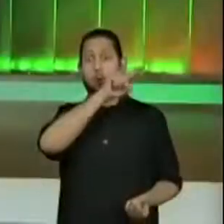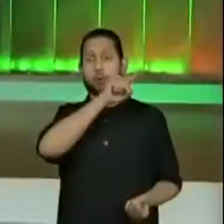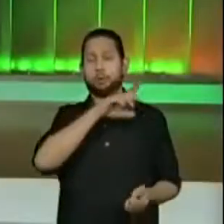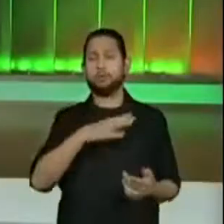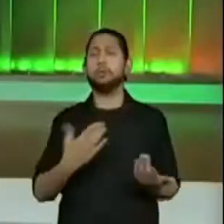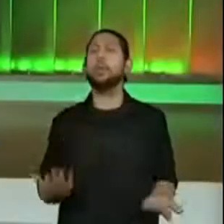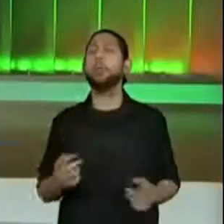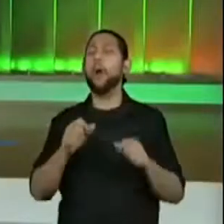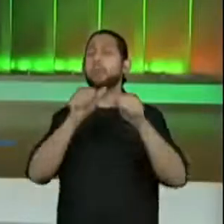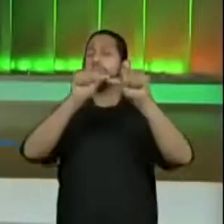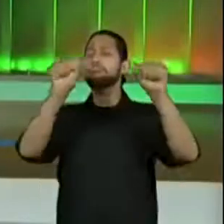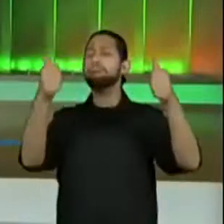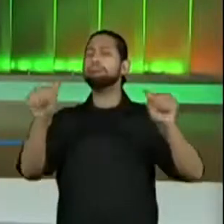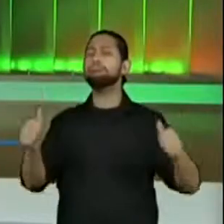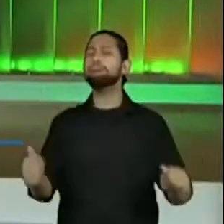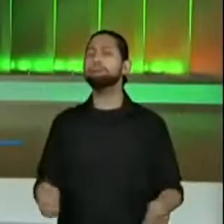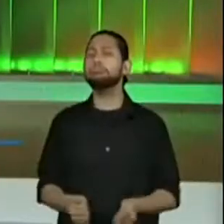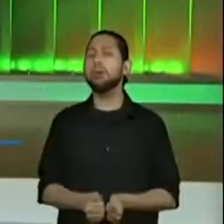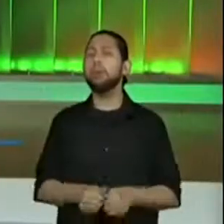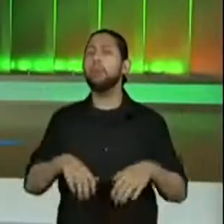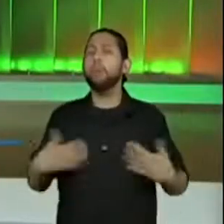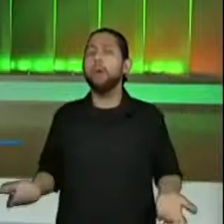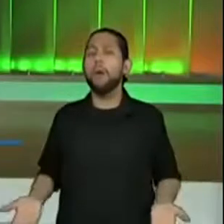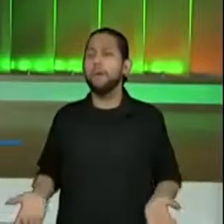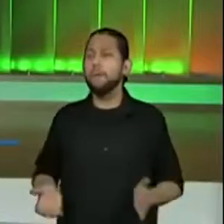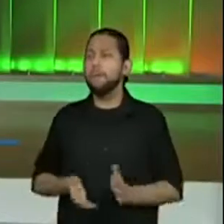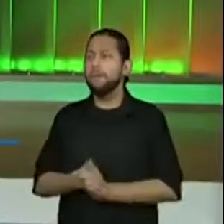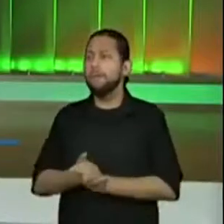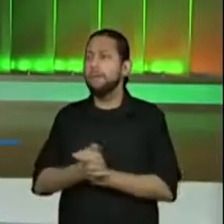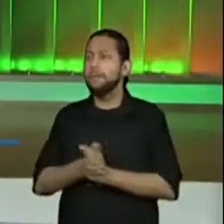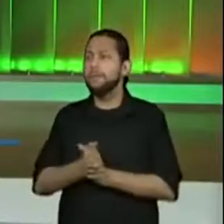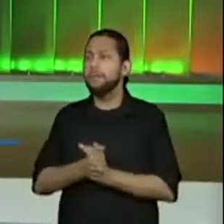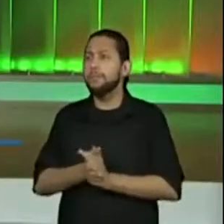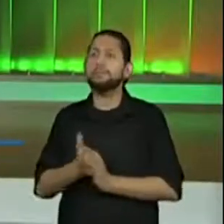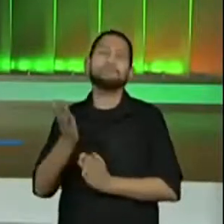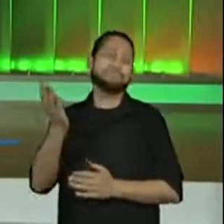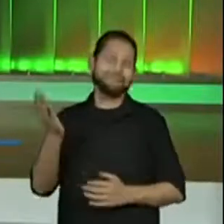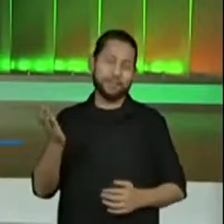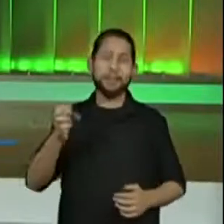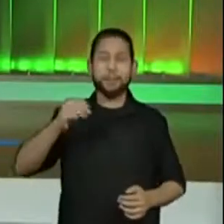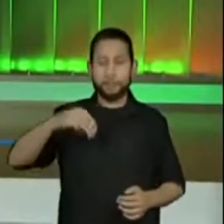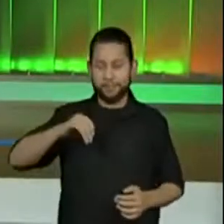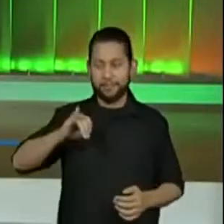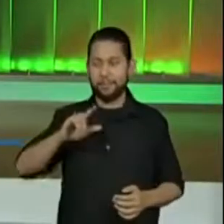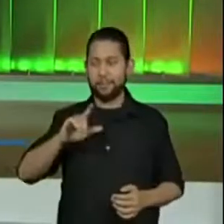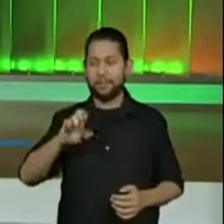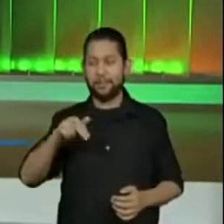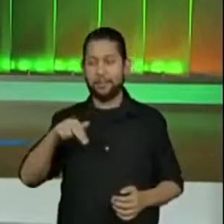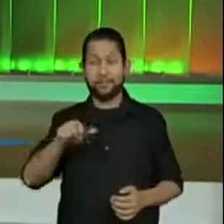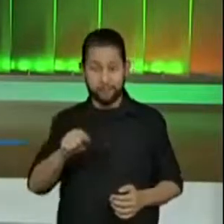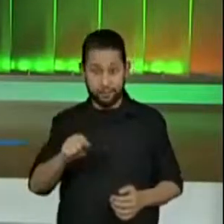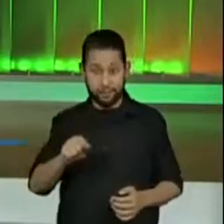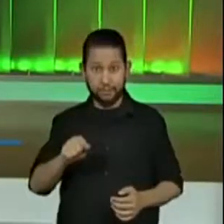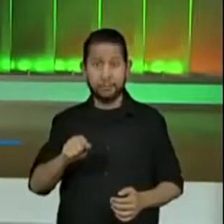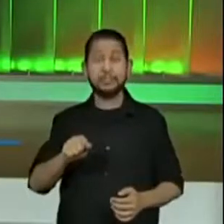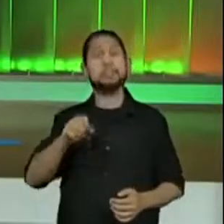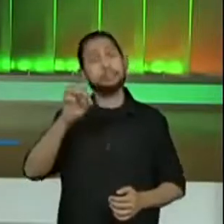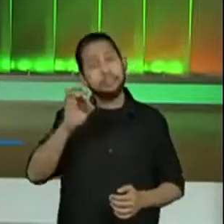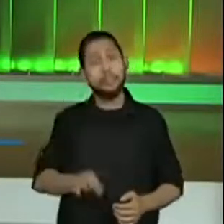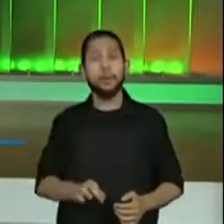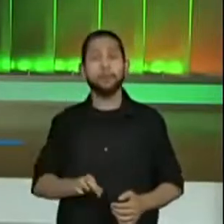hein? E aí? Olha, a professora Linda também disse que a aluna Milena falou que é um formato retangular.